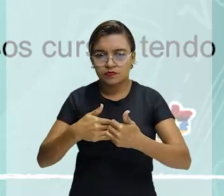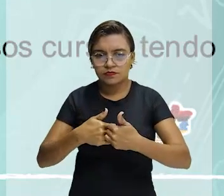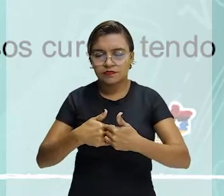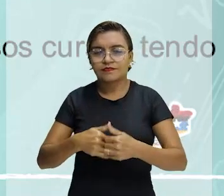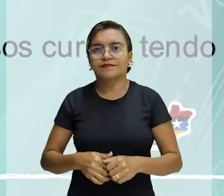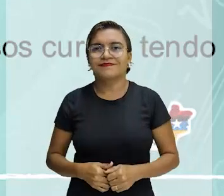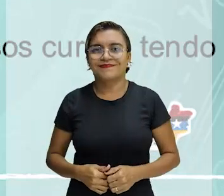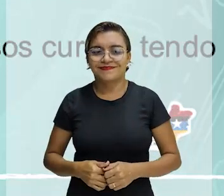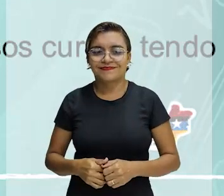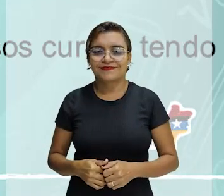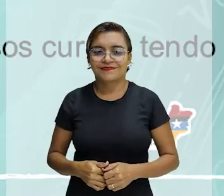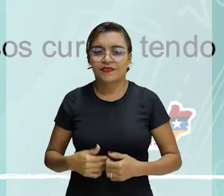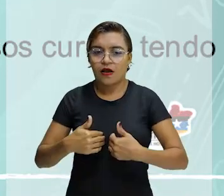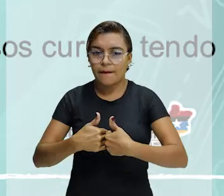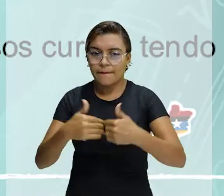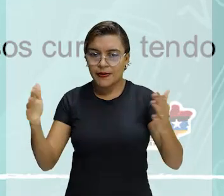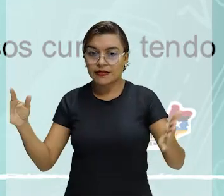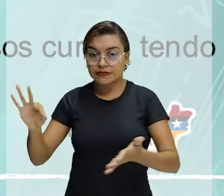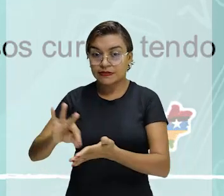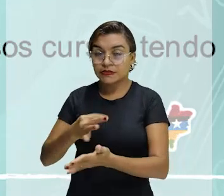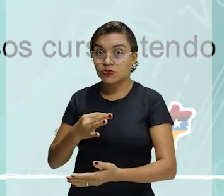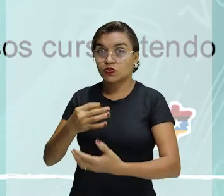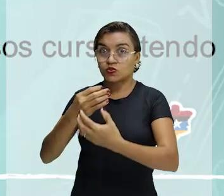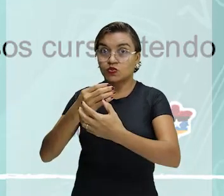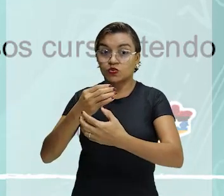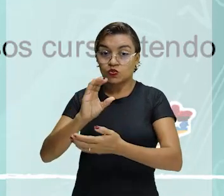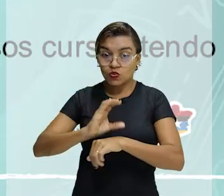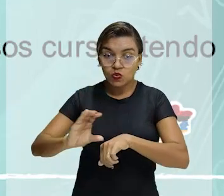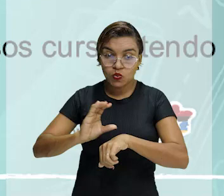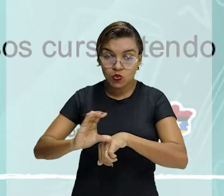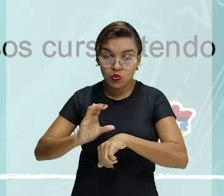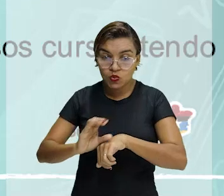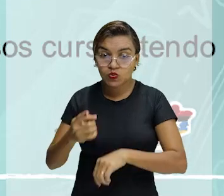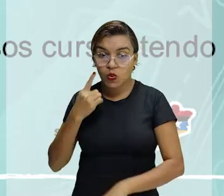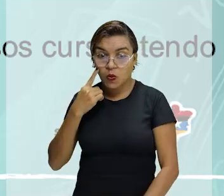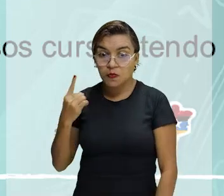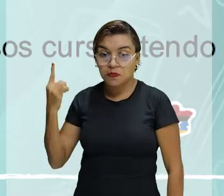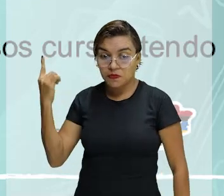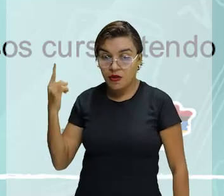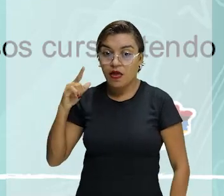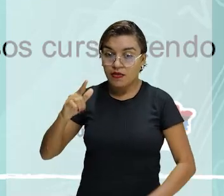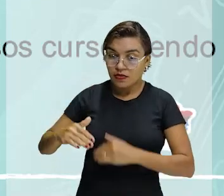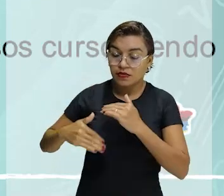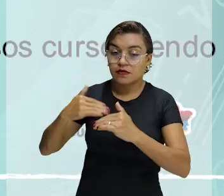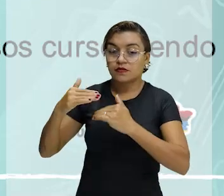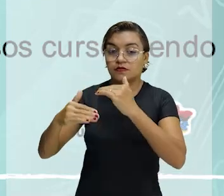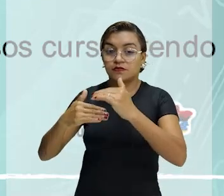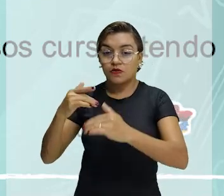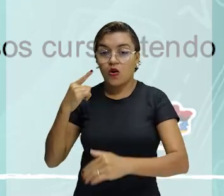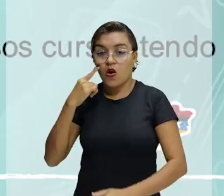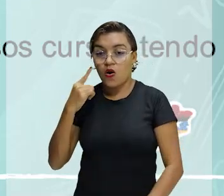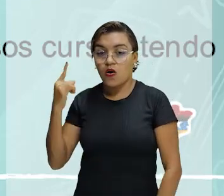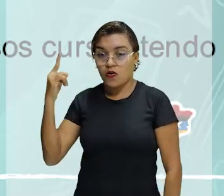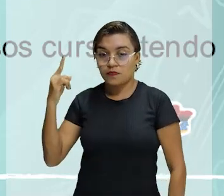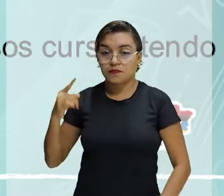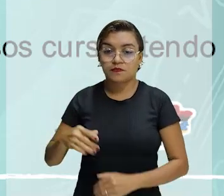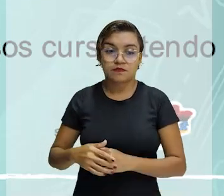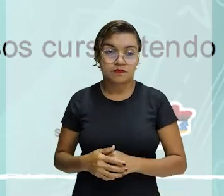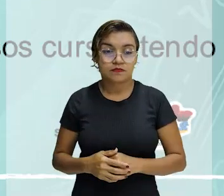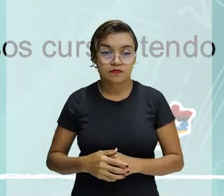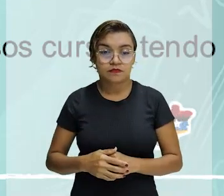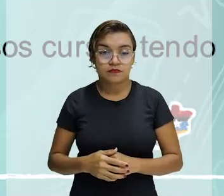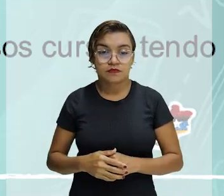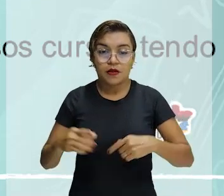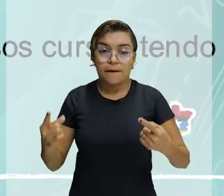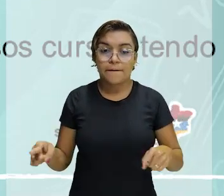desculpa, inscrições para cursos. O projeto Trilhos da Educação, desenvolvido pela Flaxo Brasil, por